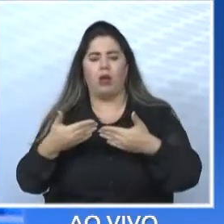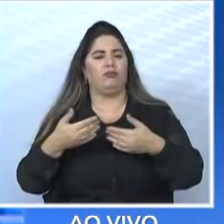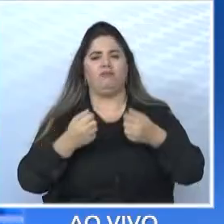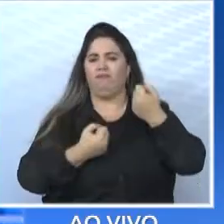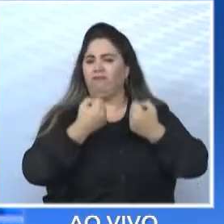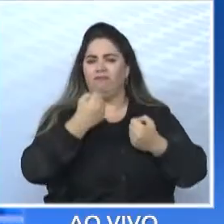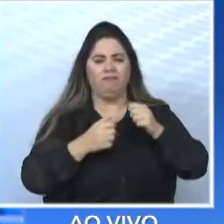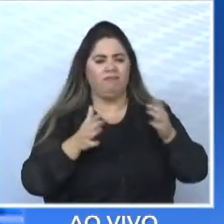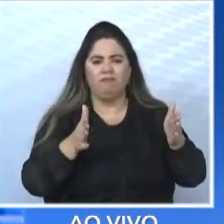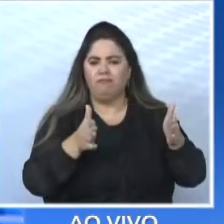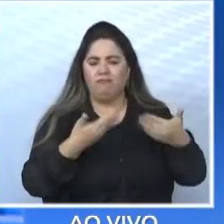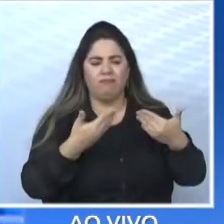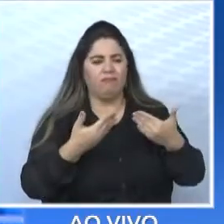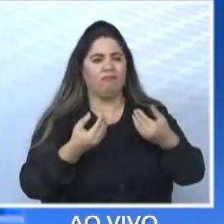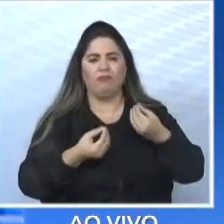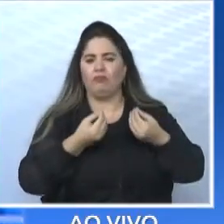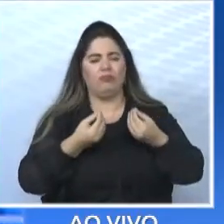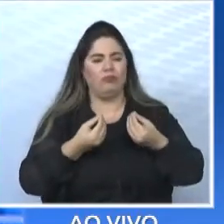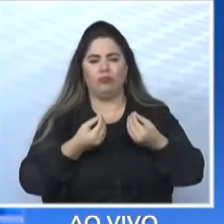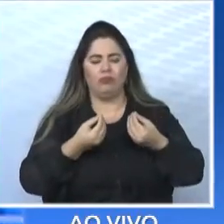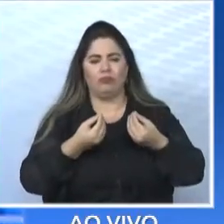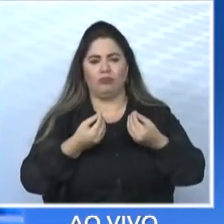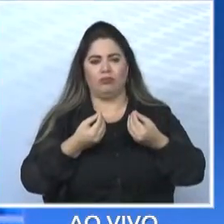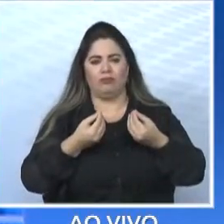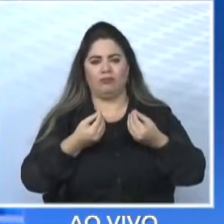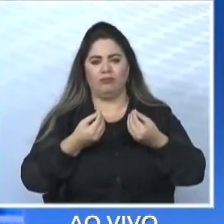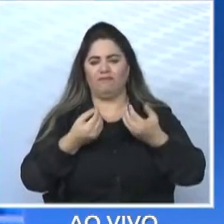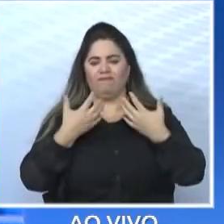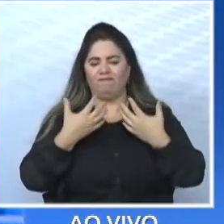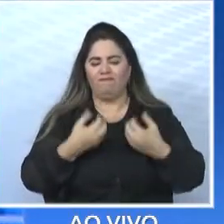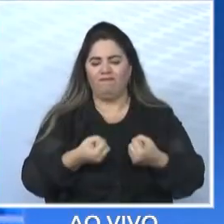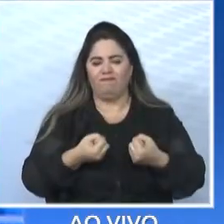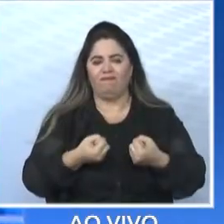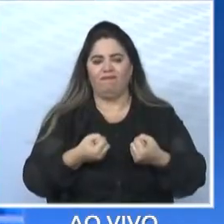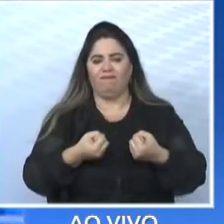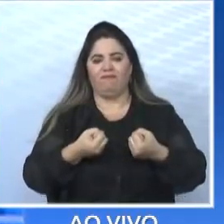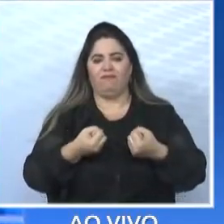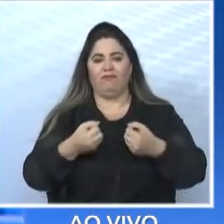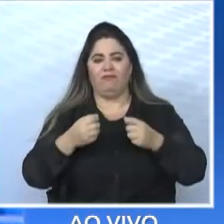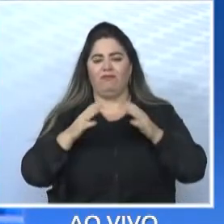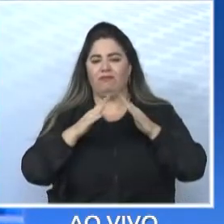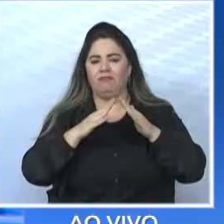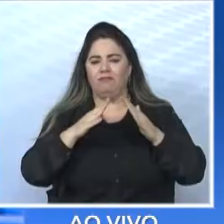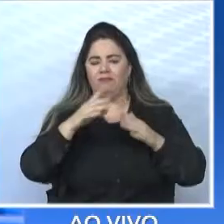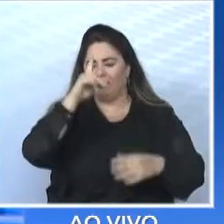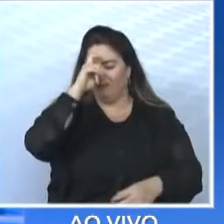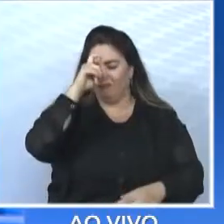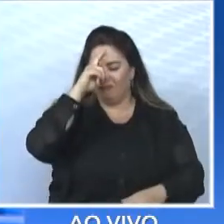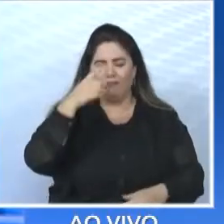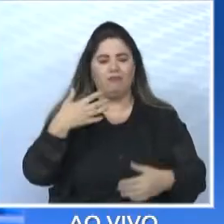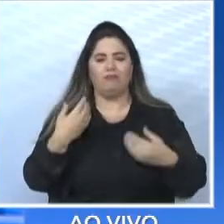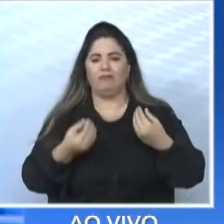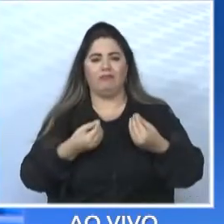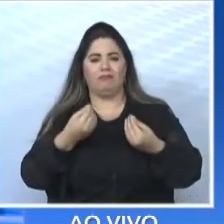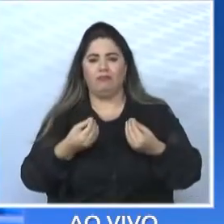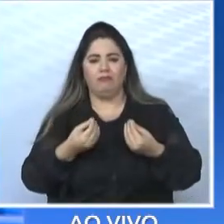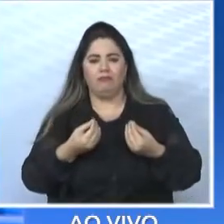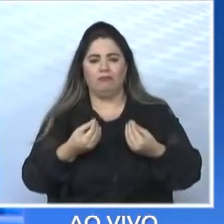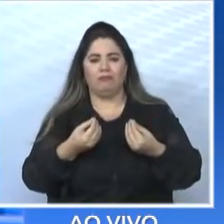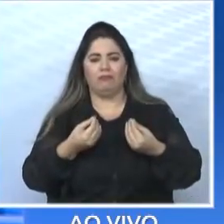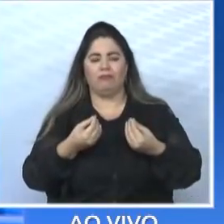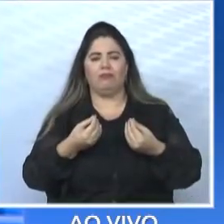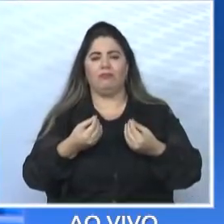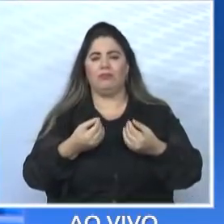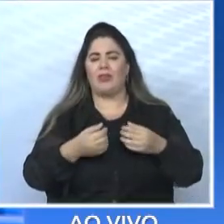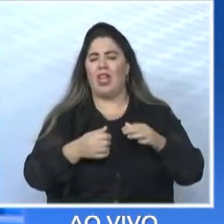aguenta mais fechar serviços, não aguenta mais fechar hospitais, fechar, desculpe, fechar unidades básicas